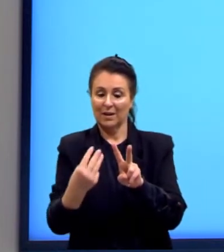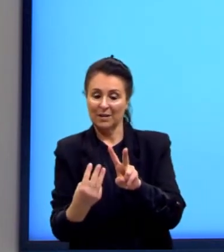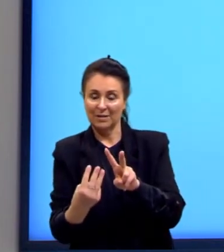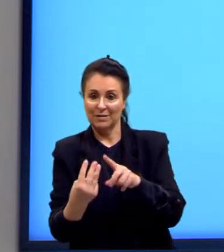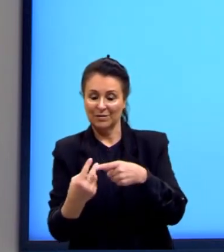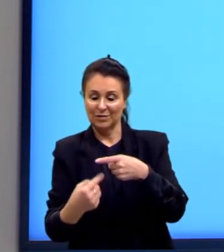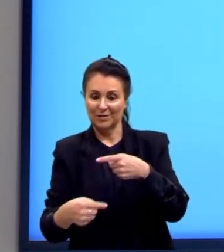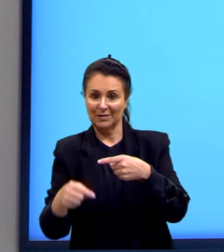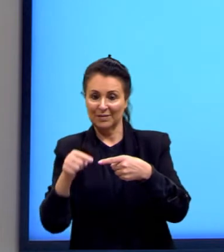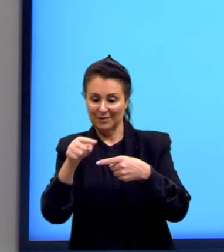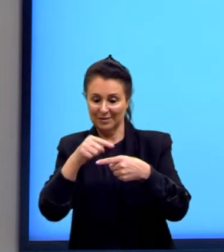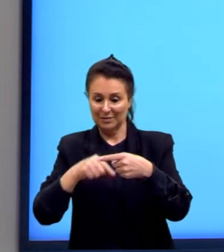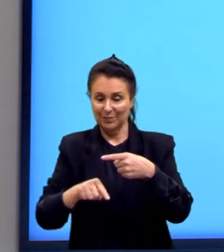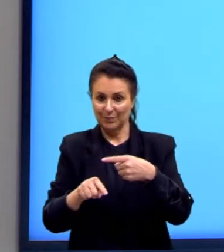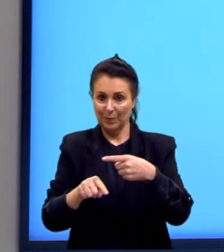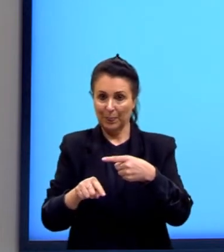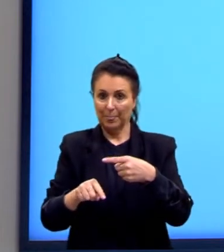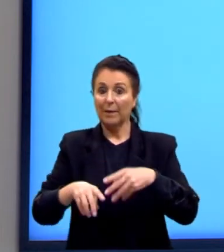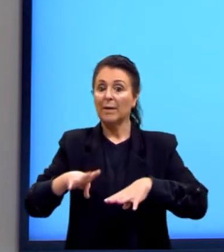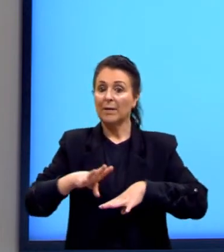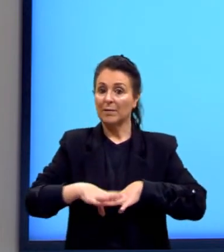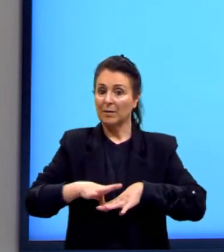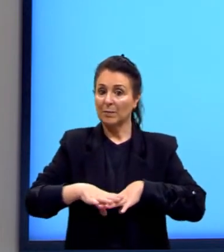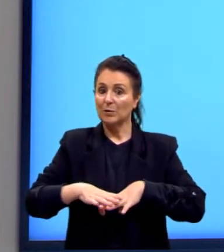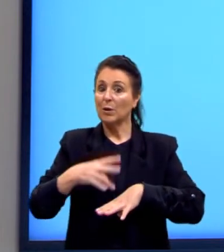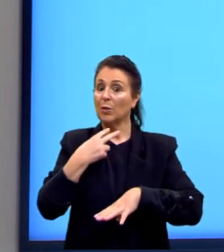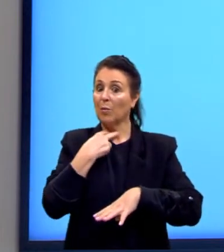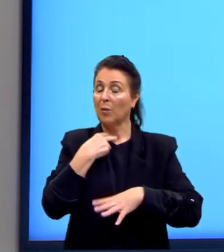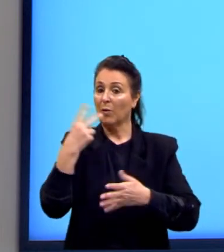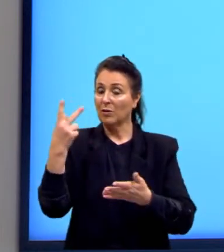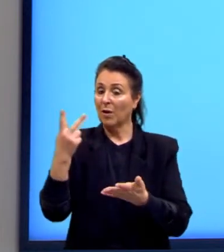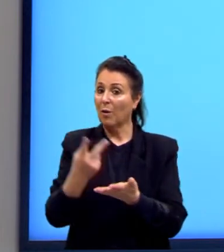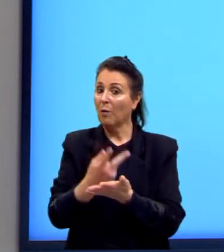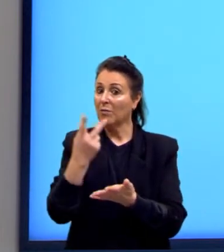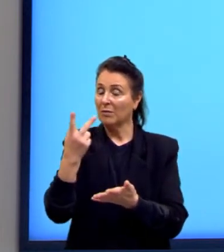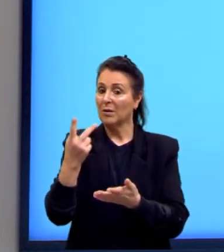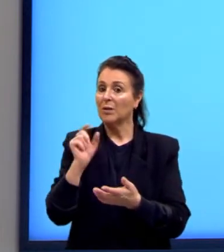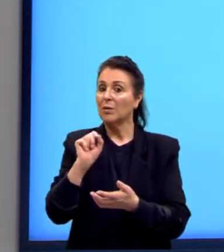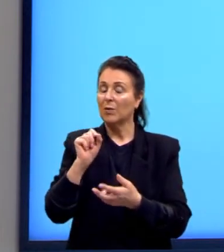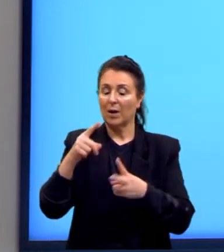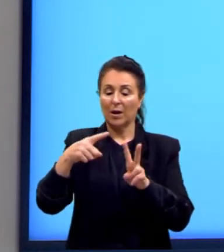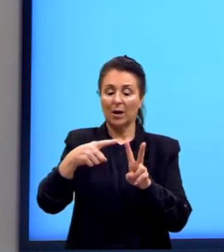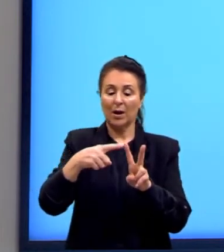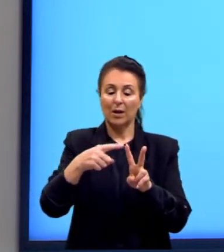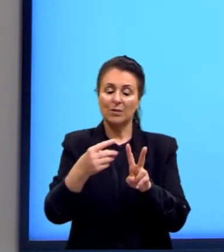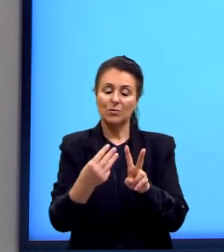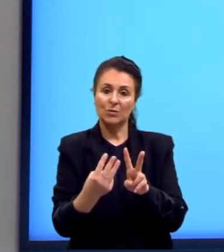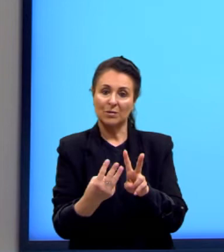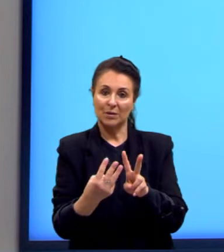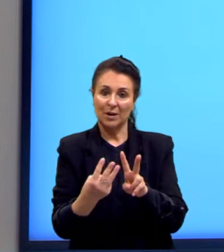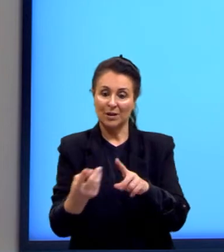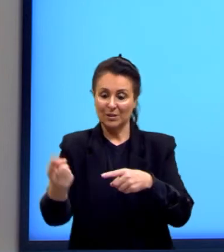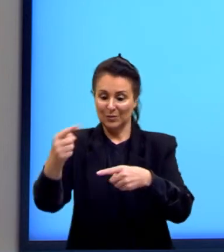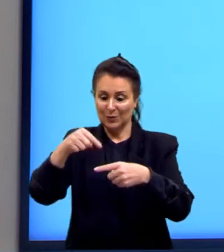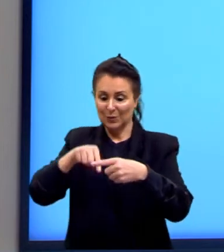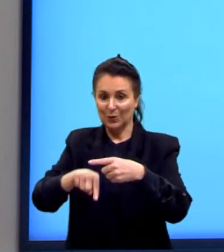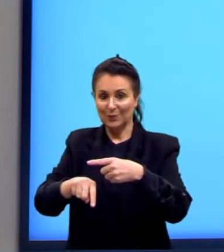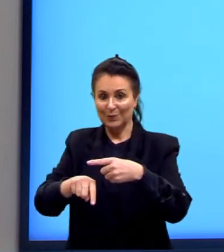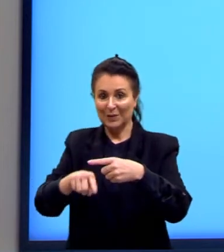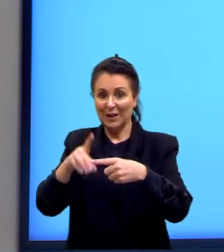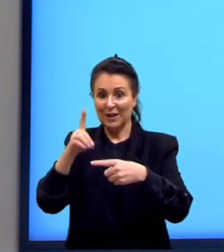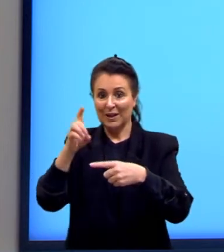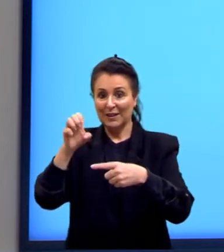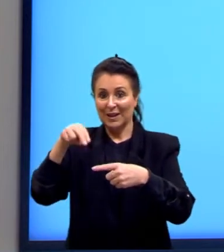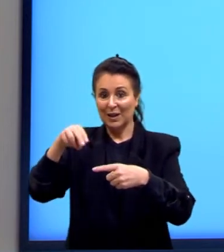ocorre uma coisa na matemática que não pode acontecer, que é ter raiz de 3 no denominador. Ou